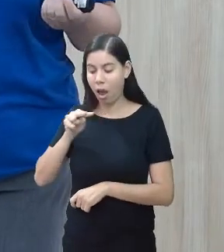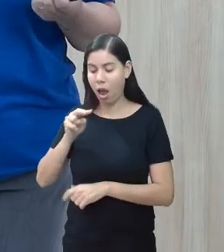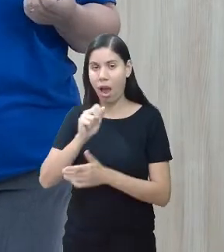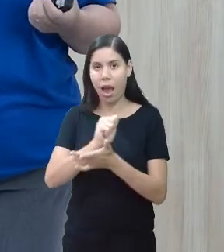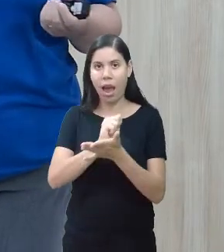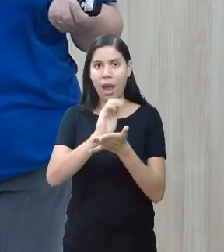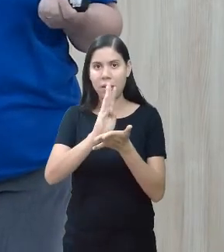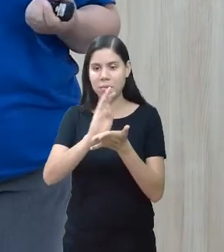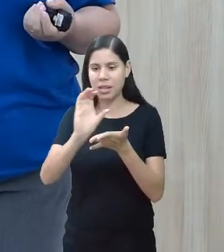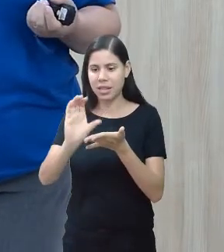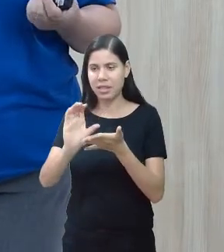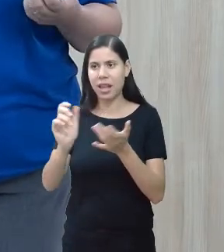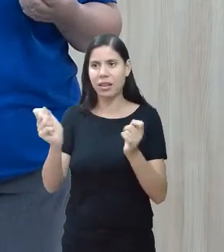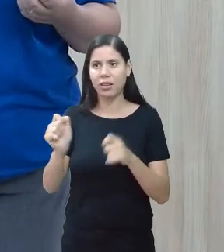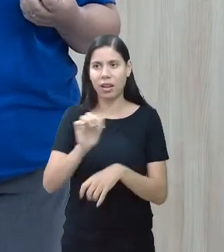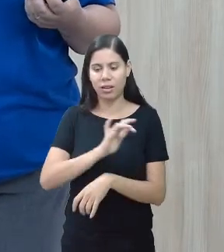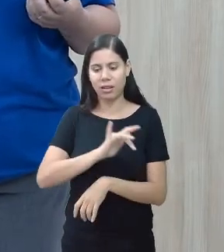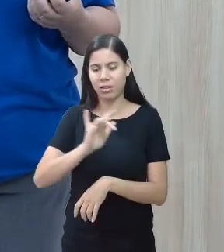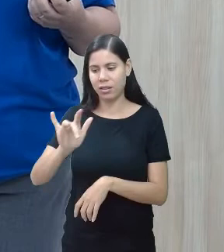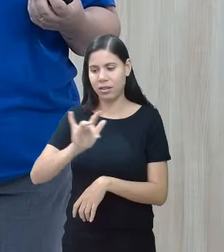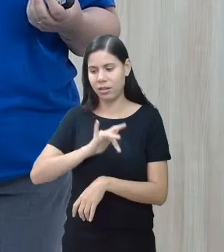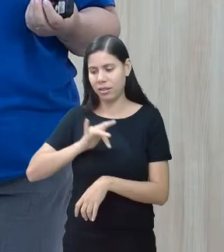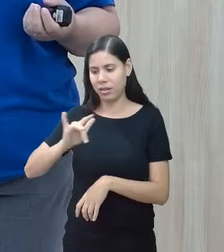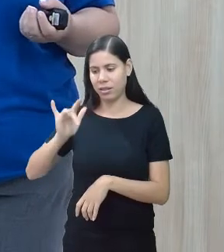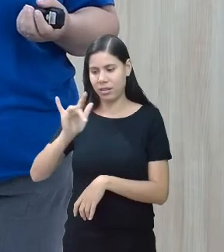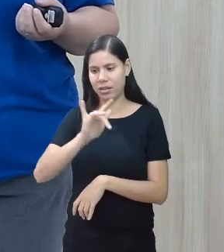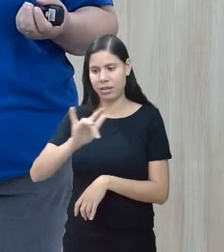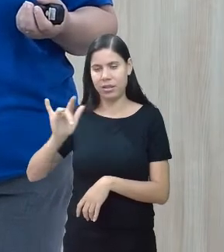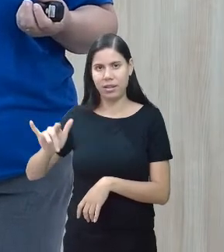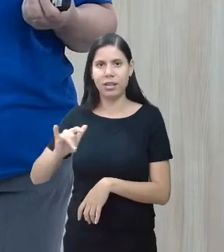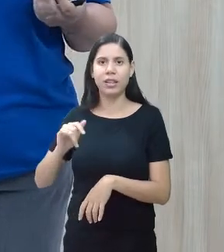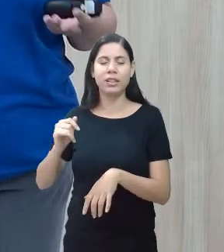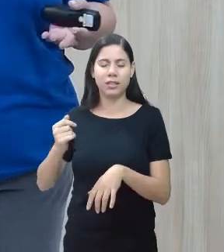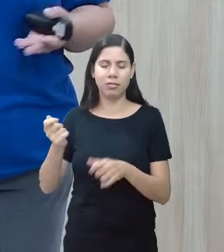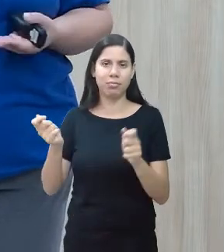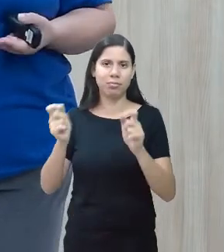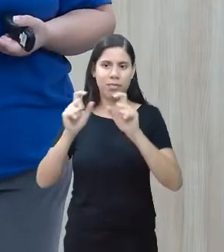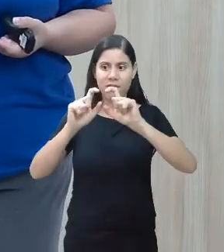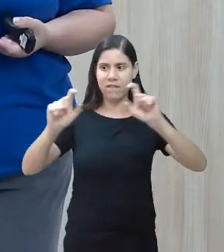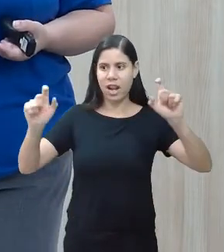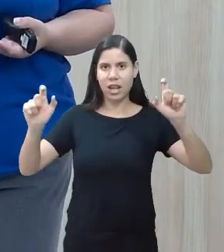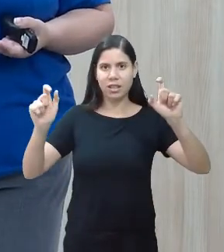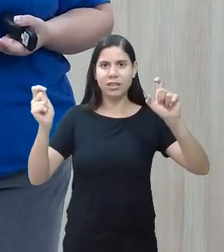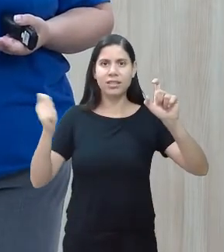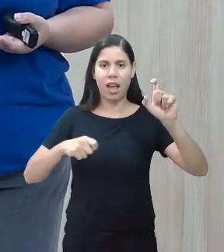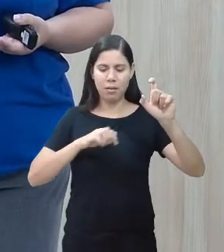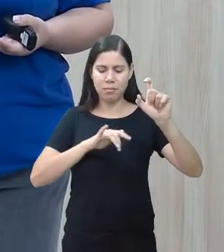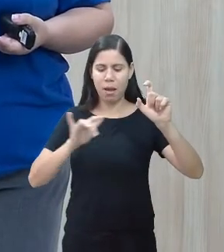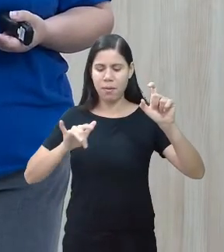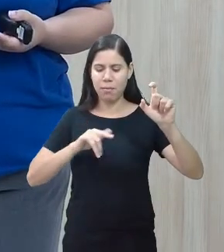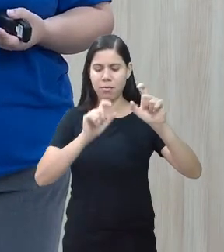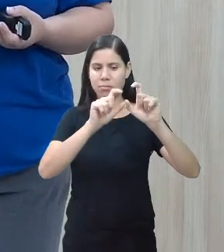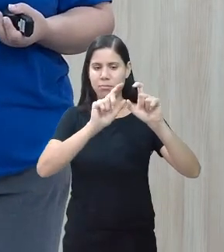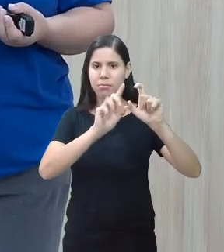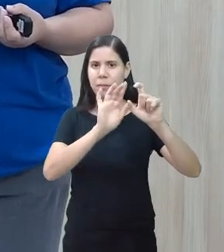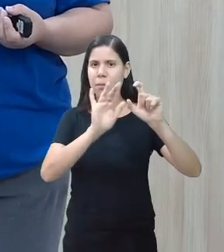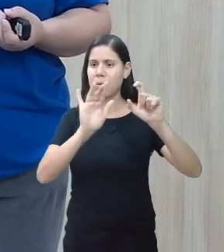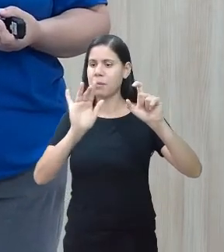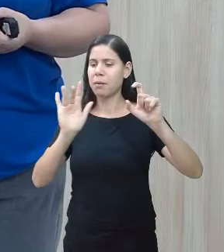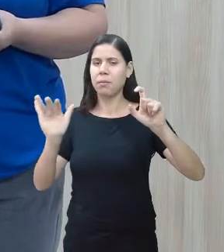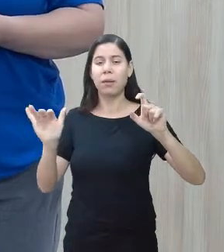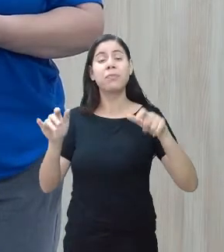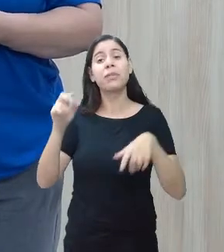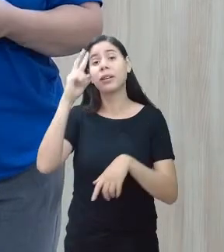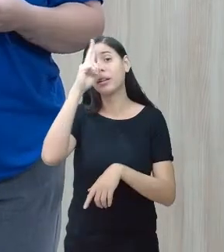movimentando, batendo e vai formando a frase que ele quer no computador. Lembrando também